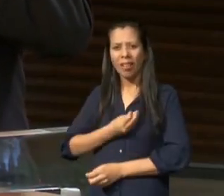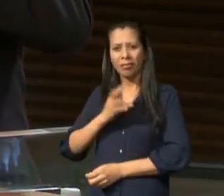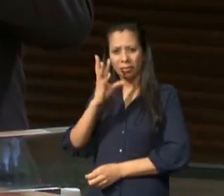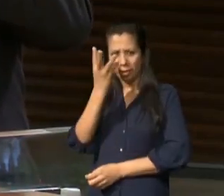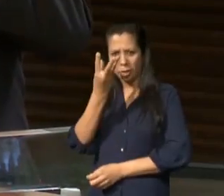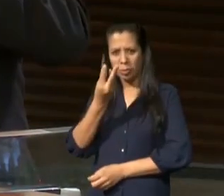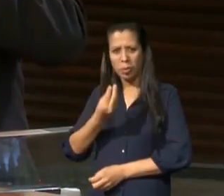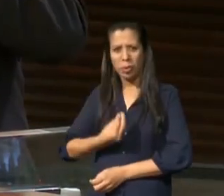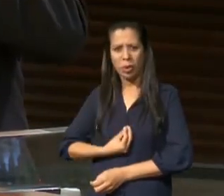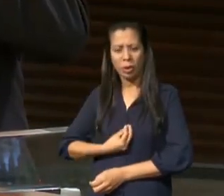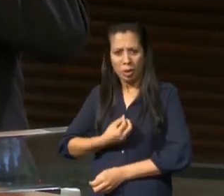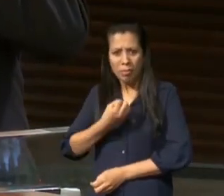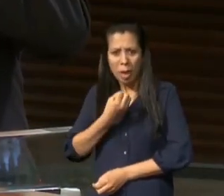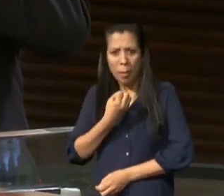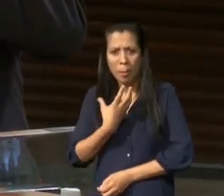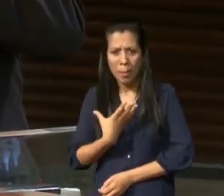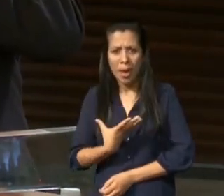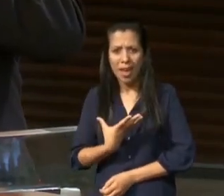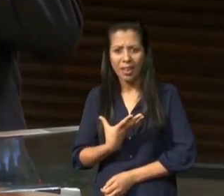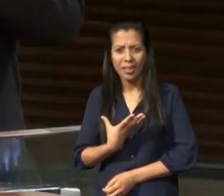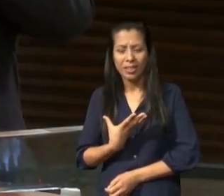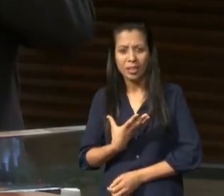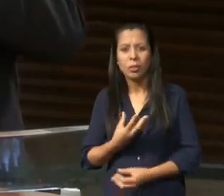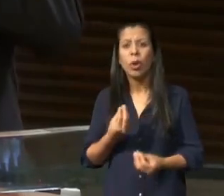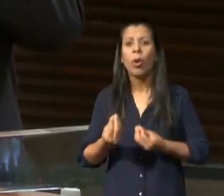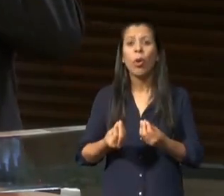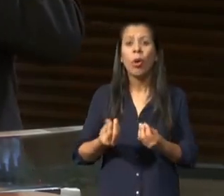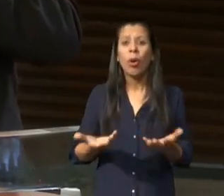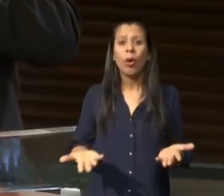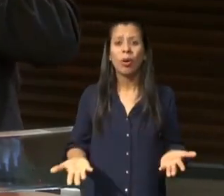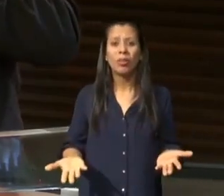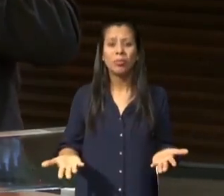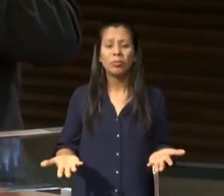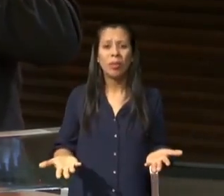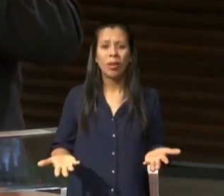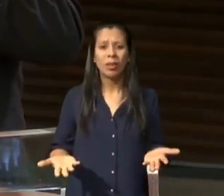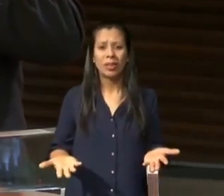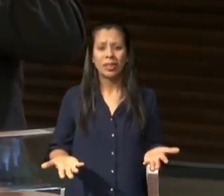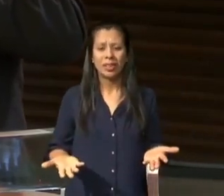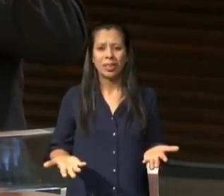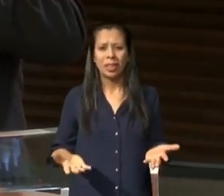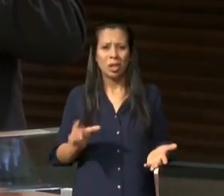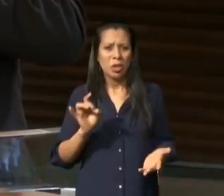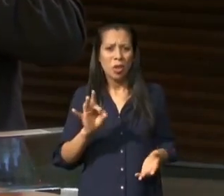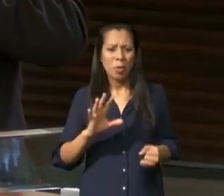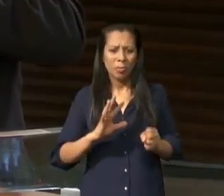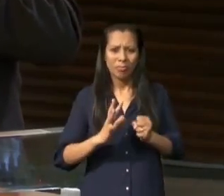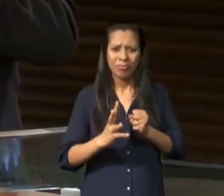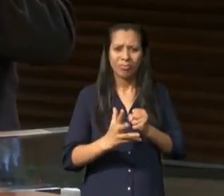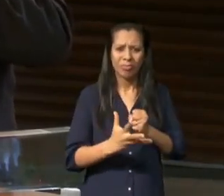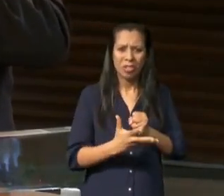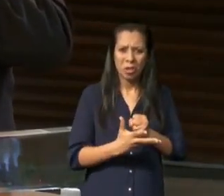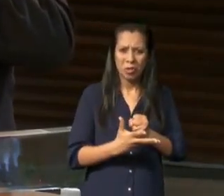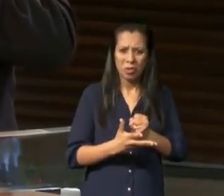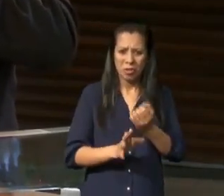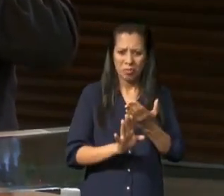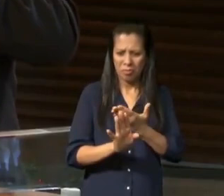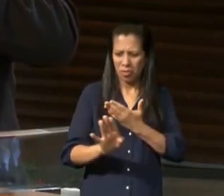não é estarmos na igreja numa pandemia com todos os riscos que ela traz que vai levar nos para o céu